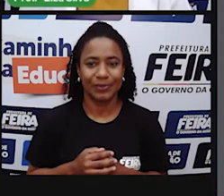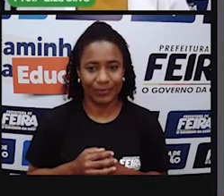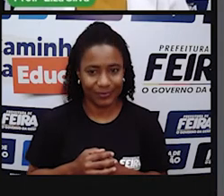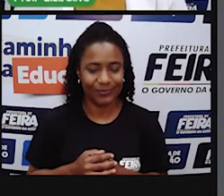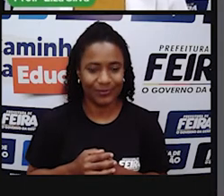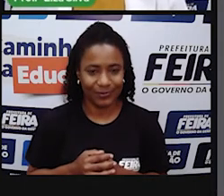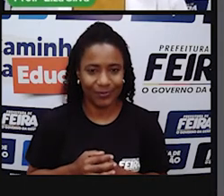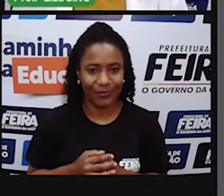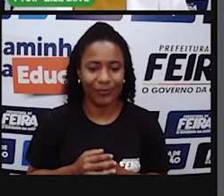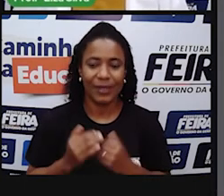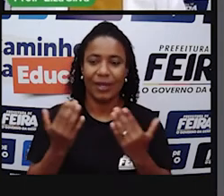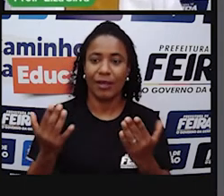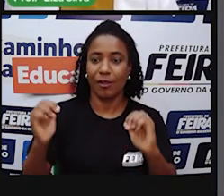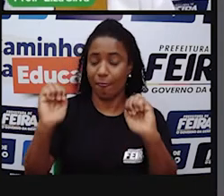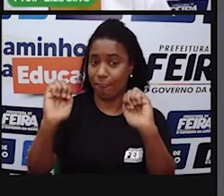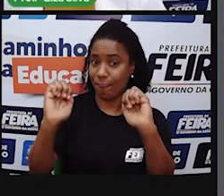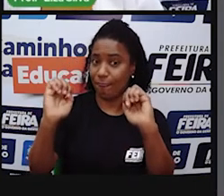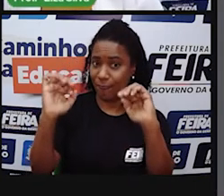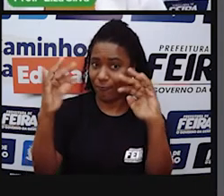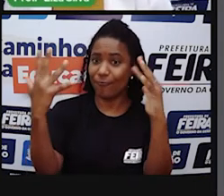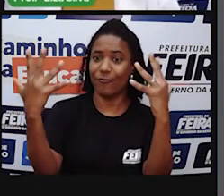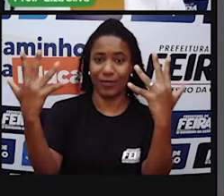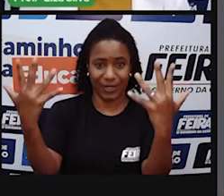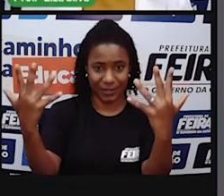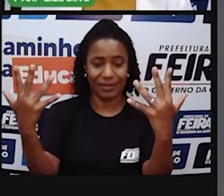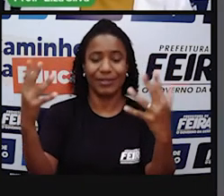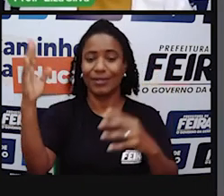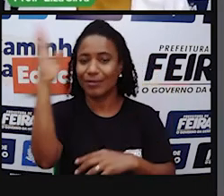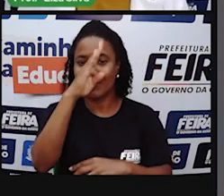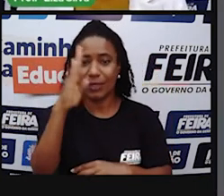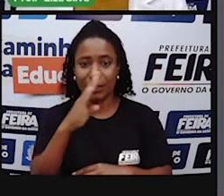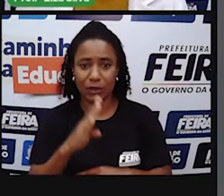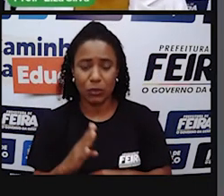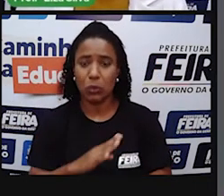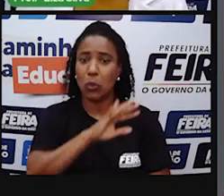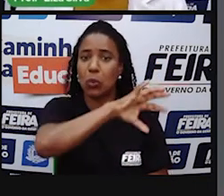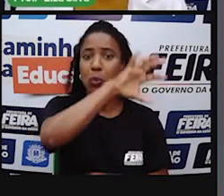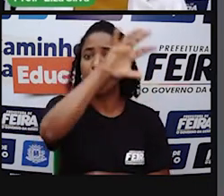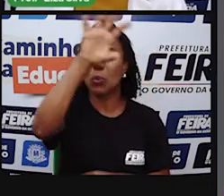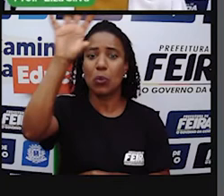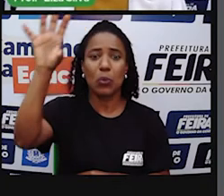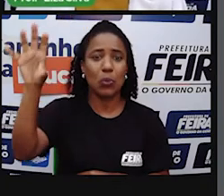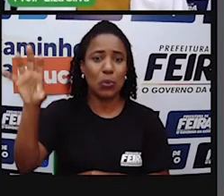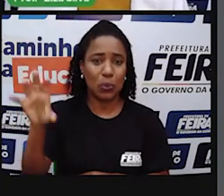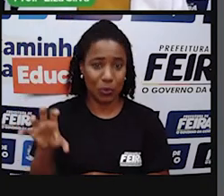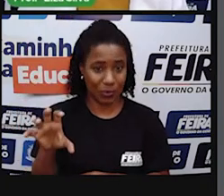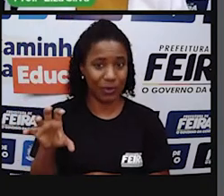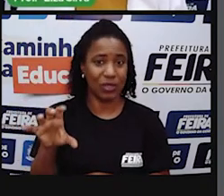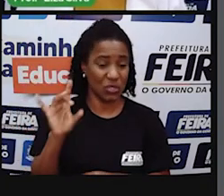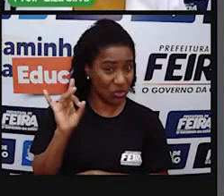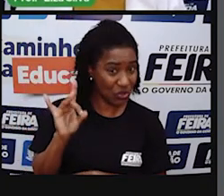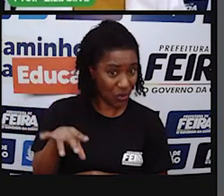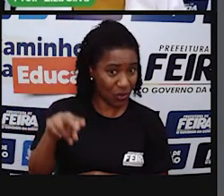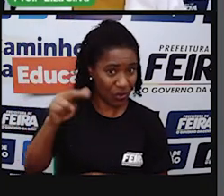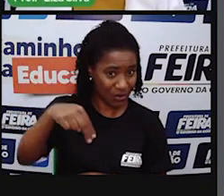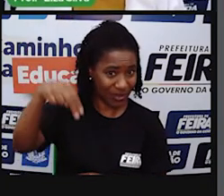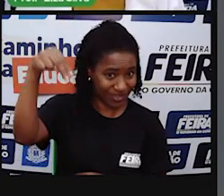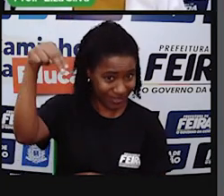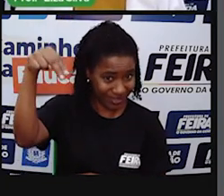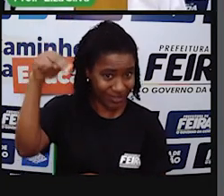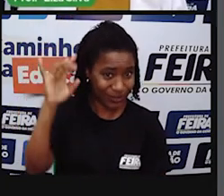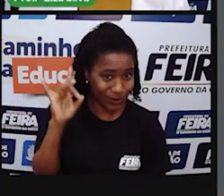As festas juninas no Brasil acontecem em todas as regiões Não é só no Nordeste